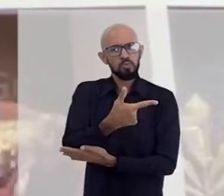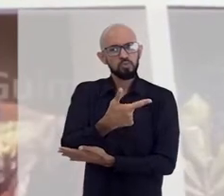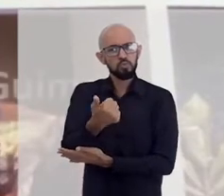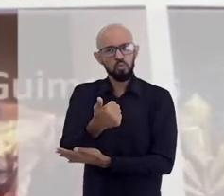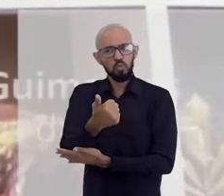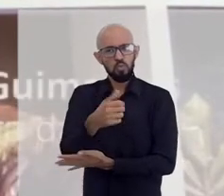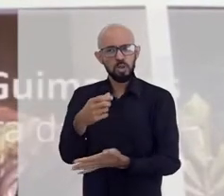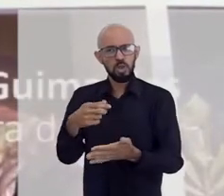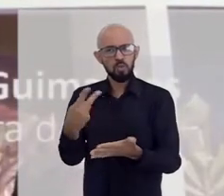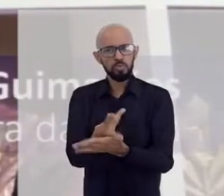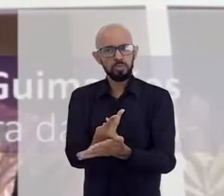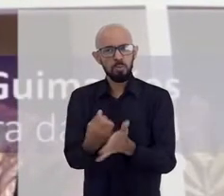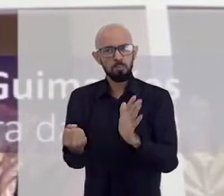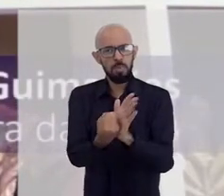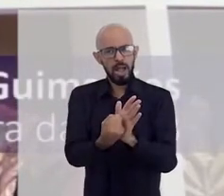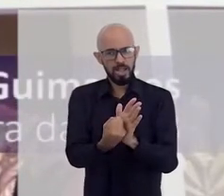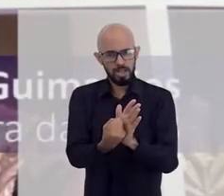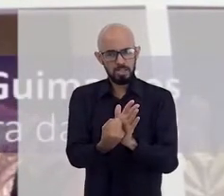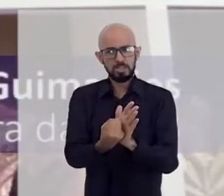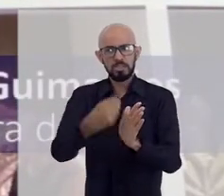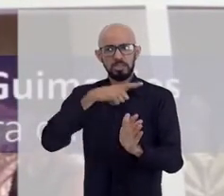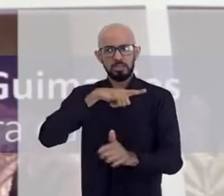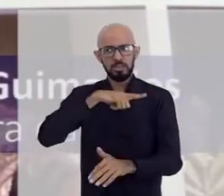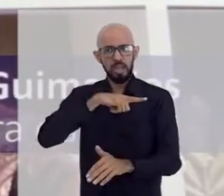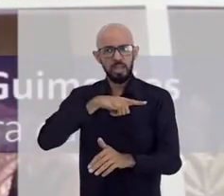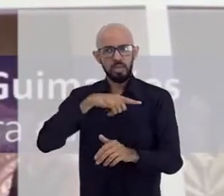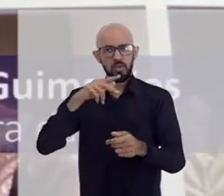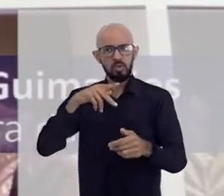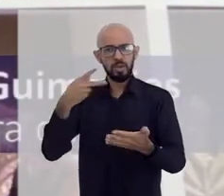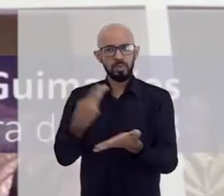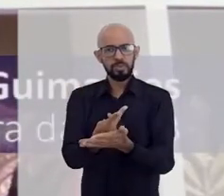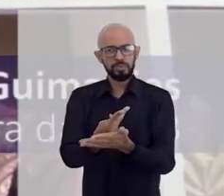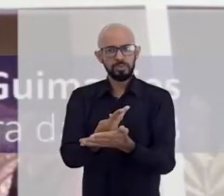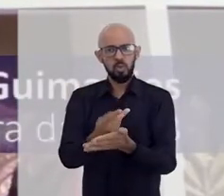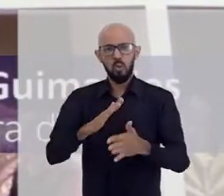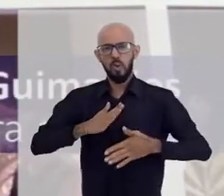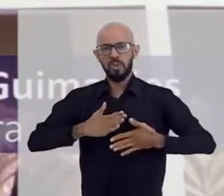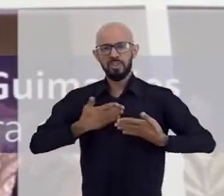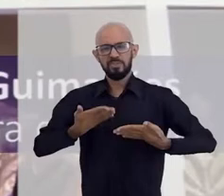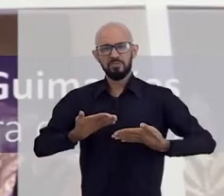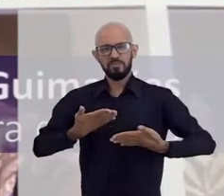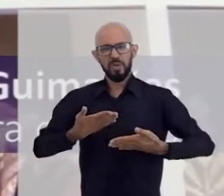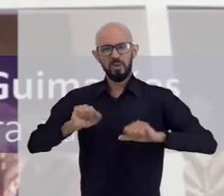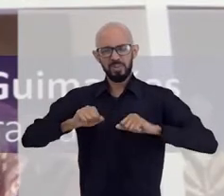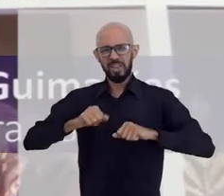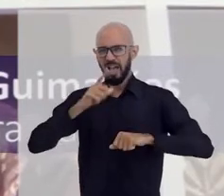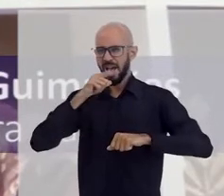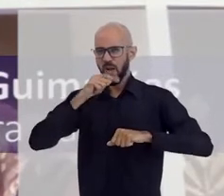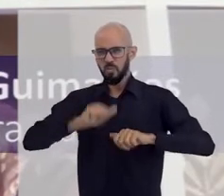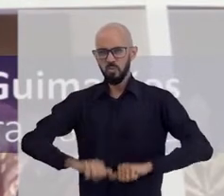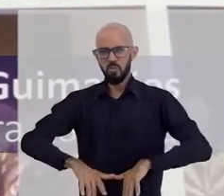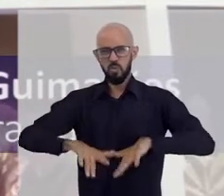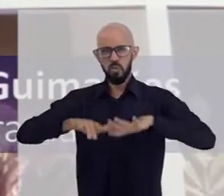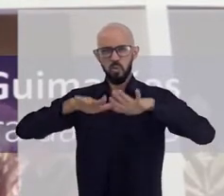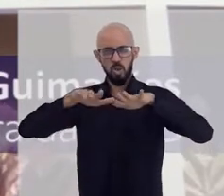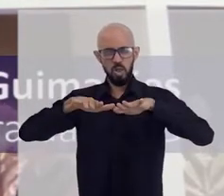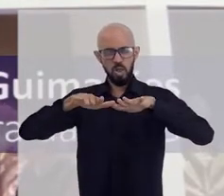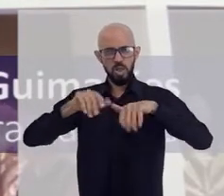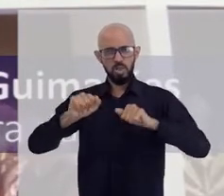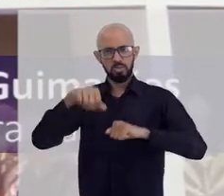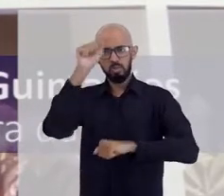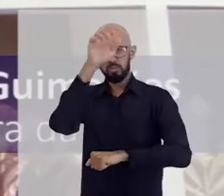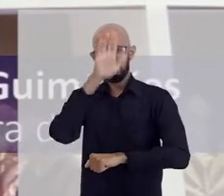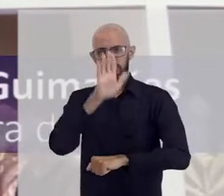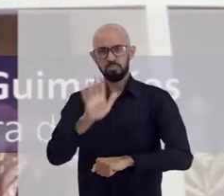que nos deixou muitas marcas, dentre elas a tragédia que ocorreu no último mês do ano, as enchentes que assolaram o nosso